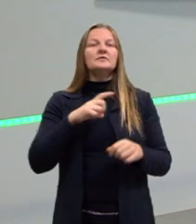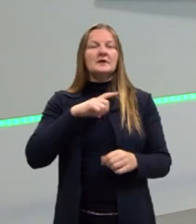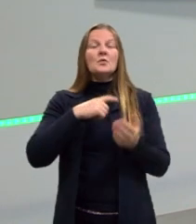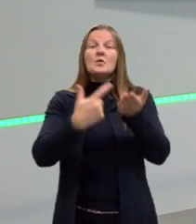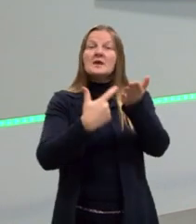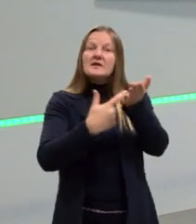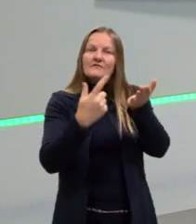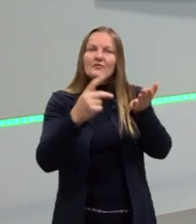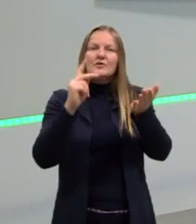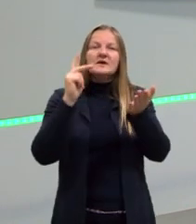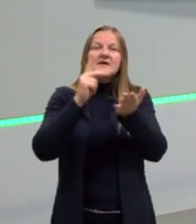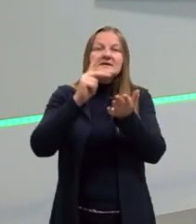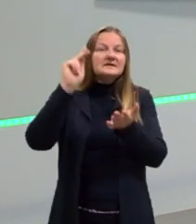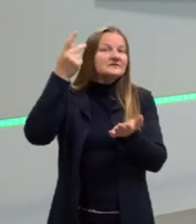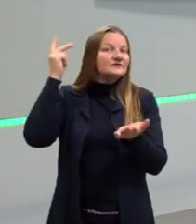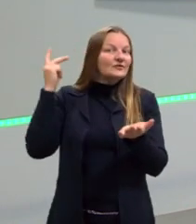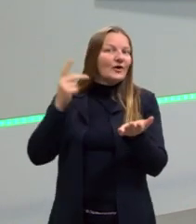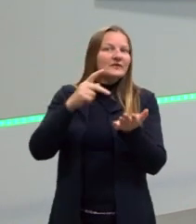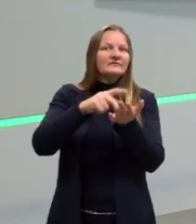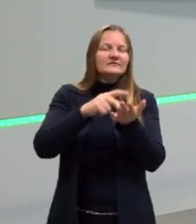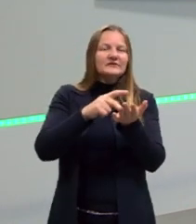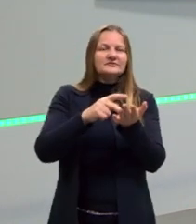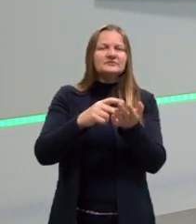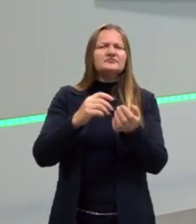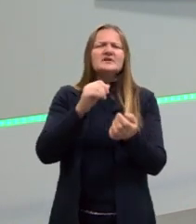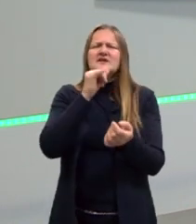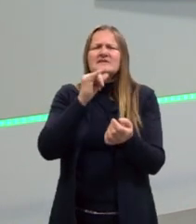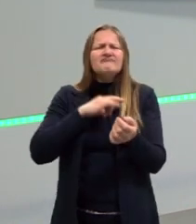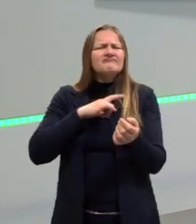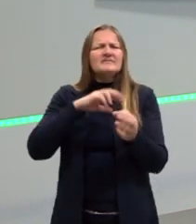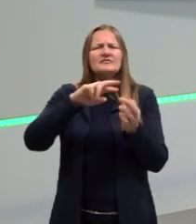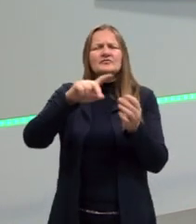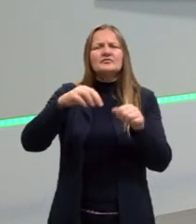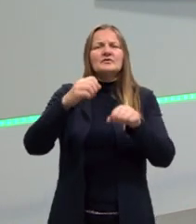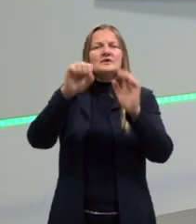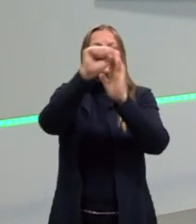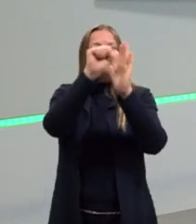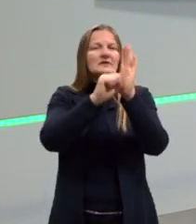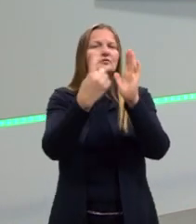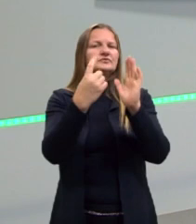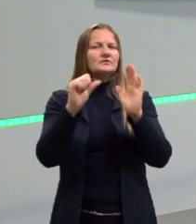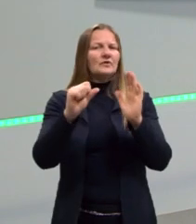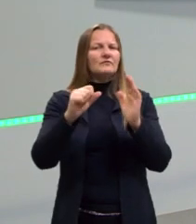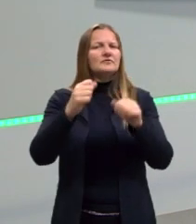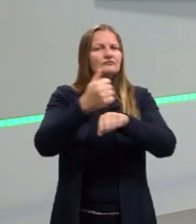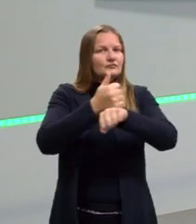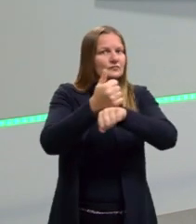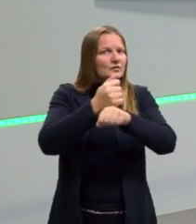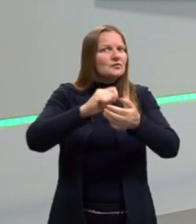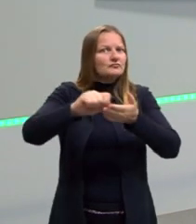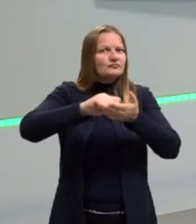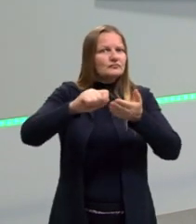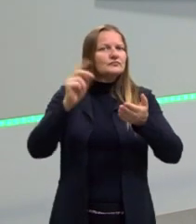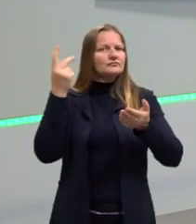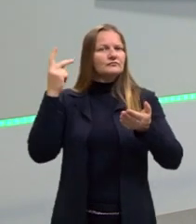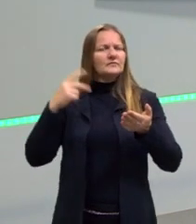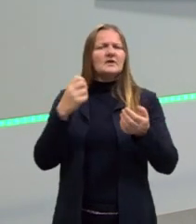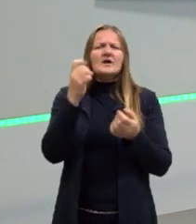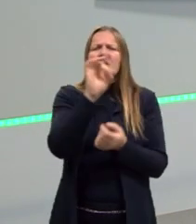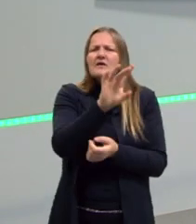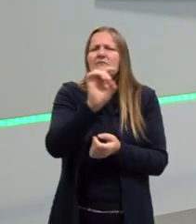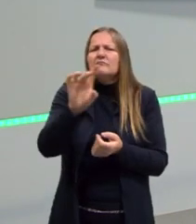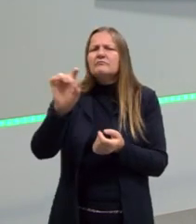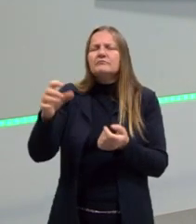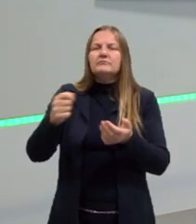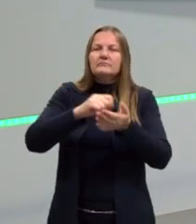Schaaf, que ele pega vários historiadores desde ali do século XIX, e quando ele começa a dizer o que cada historiador